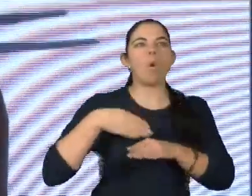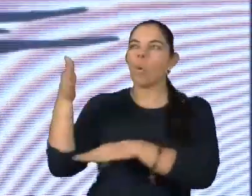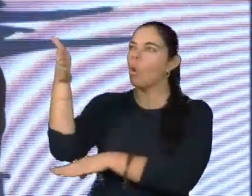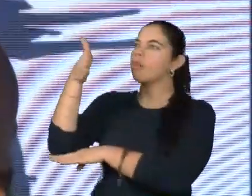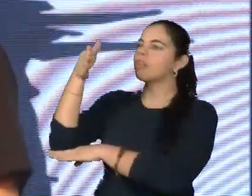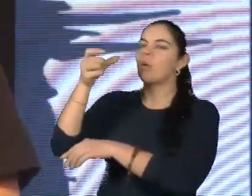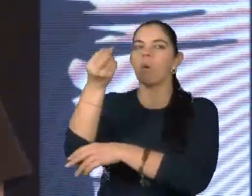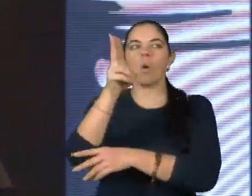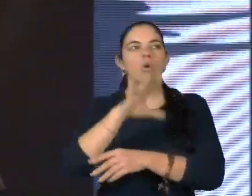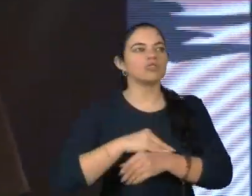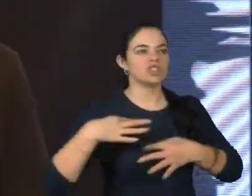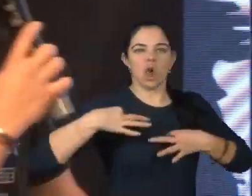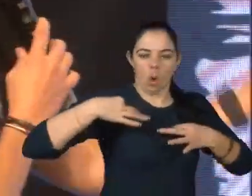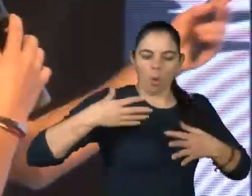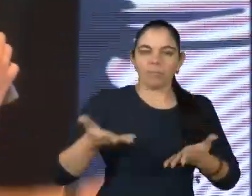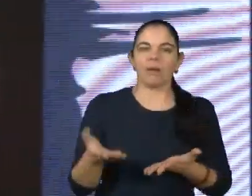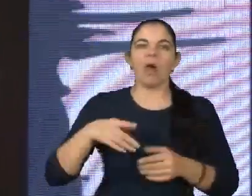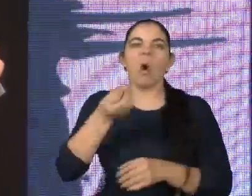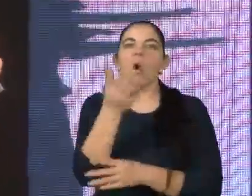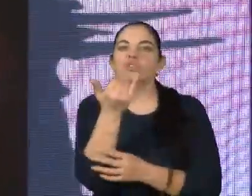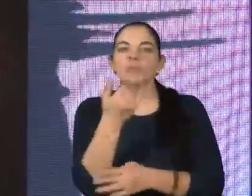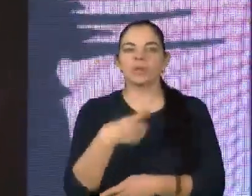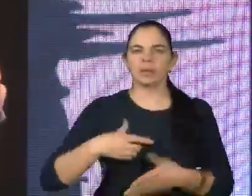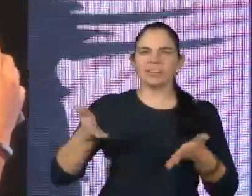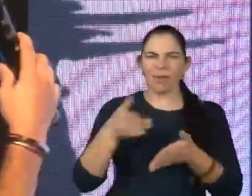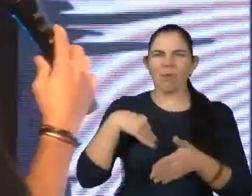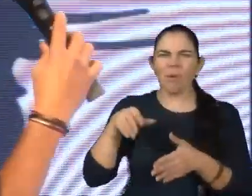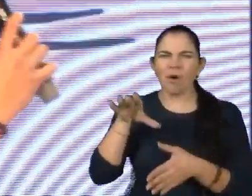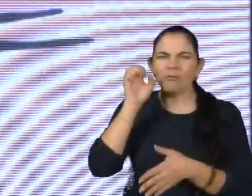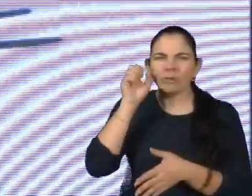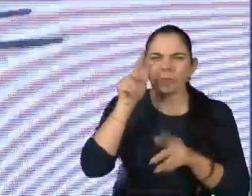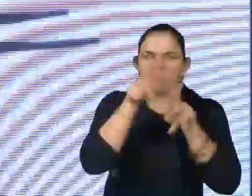ou de roupas, estão ouvindo essa população?